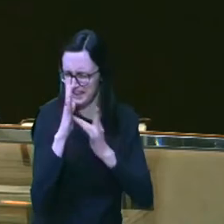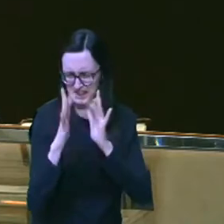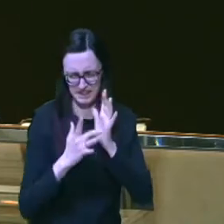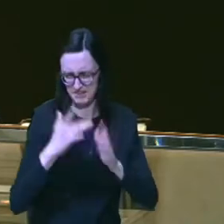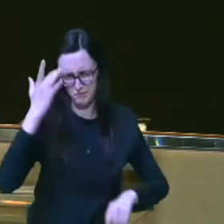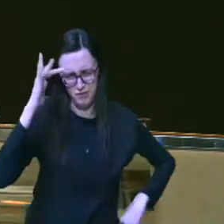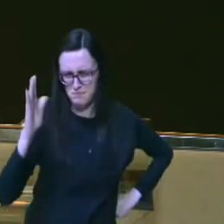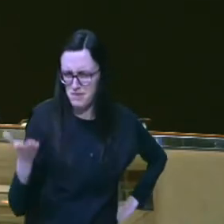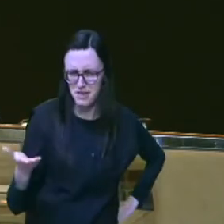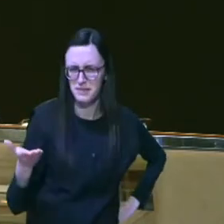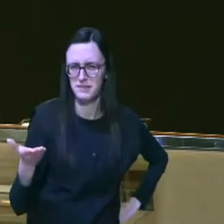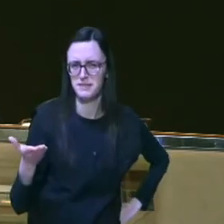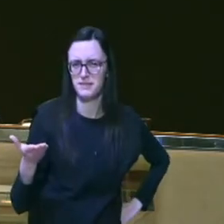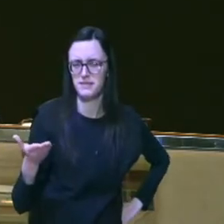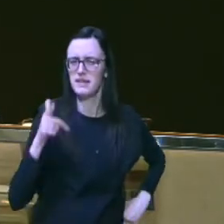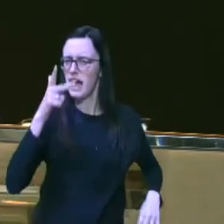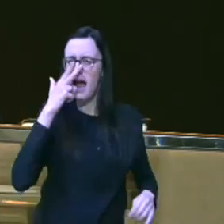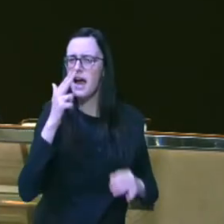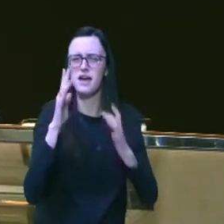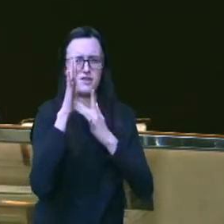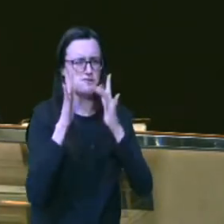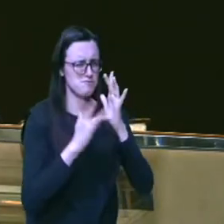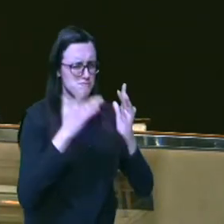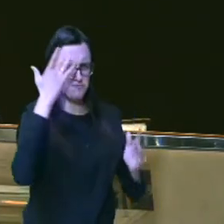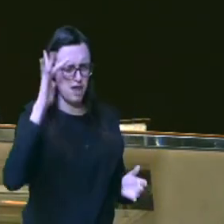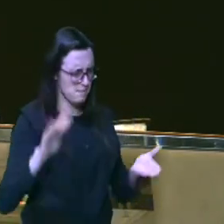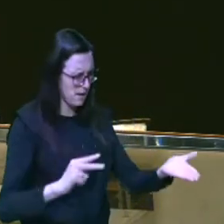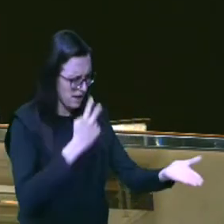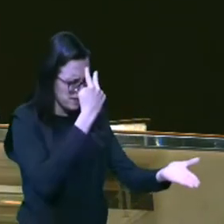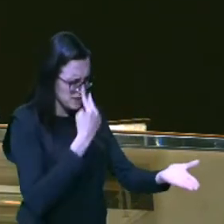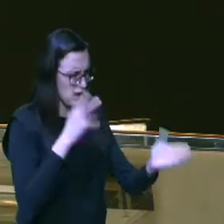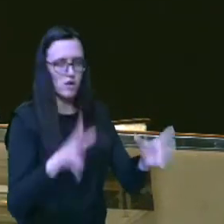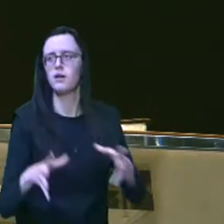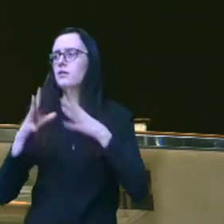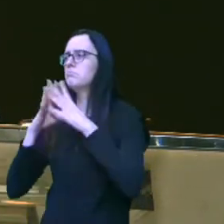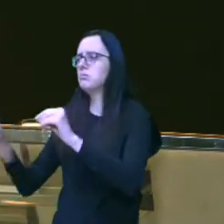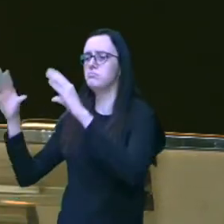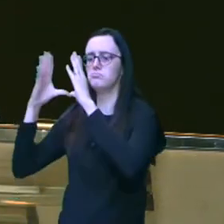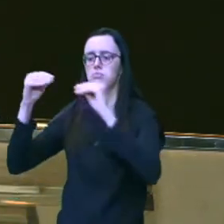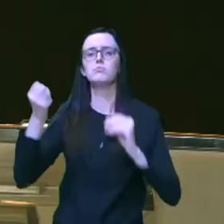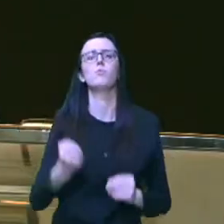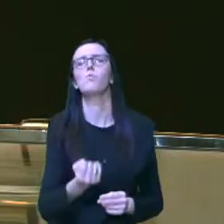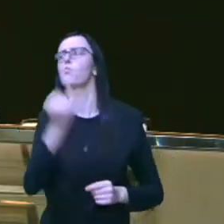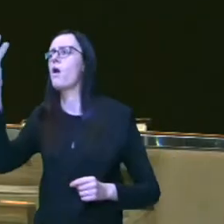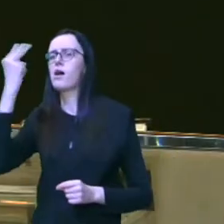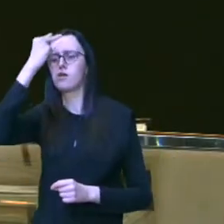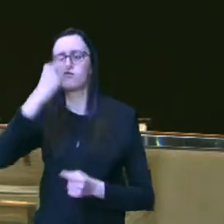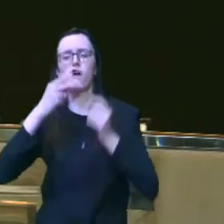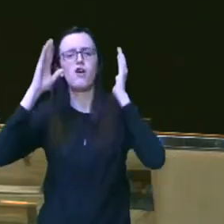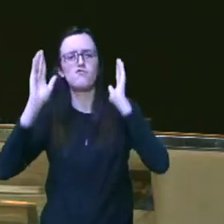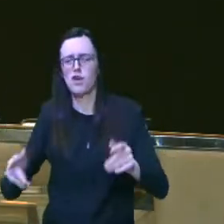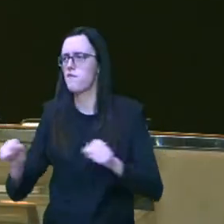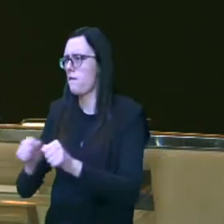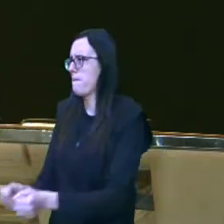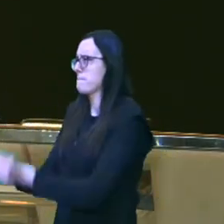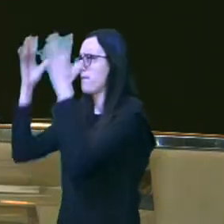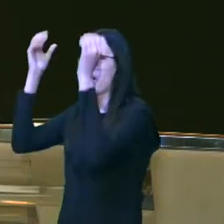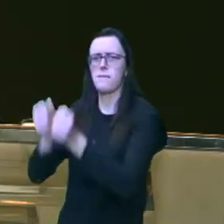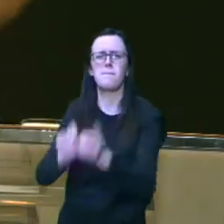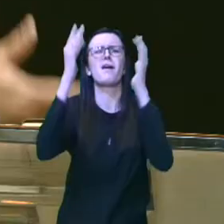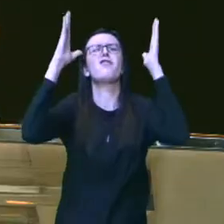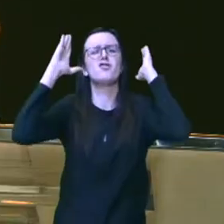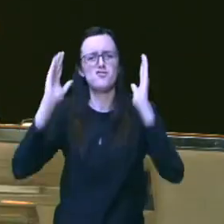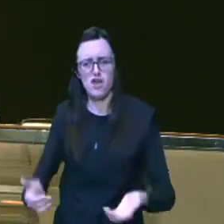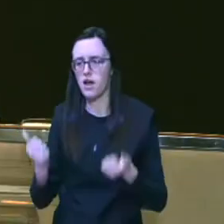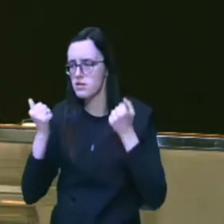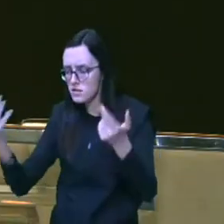sabia? será que Jesus vendo um cego já curou tantos cegos já tinha realizado o milagre trazido